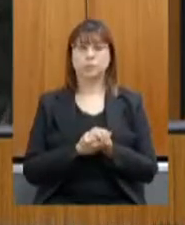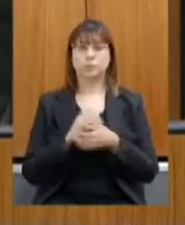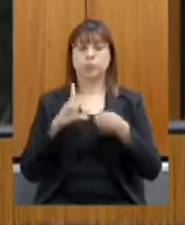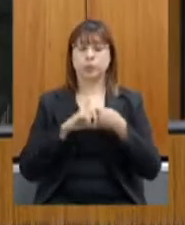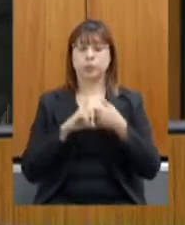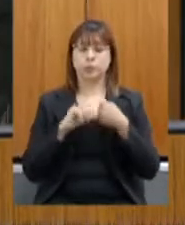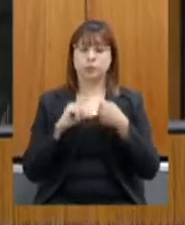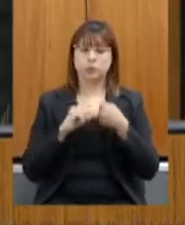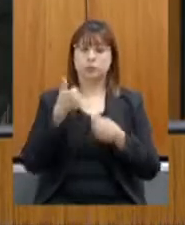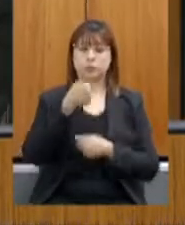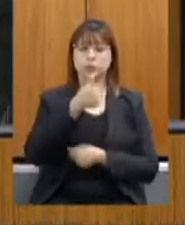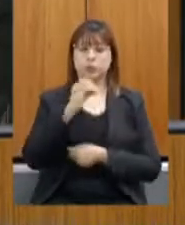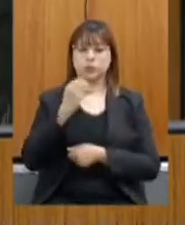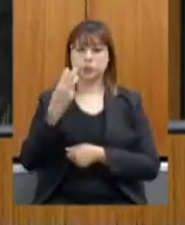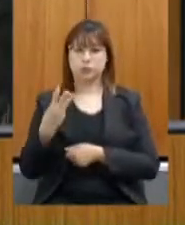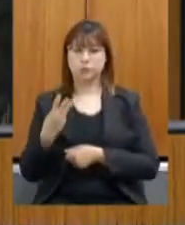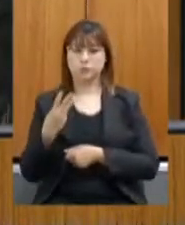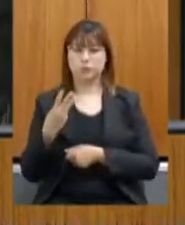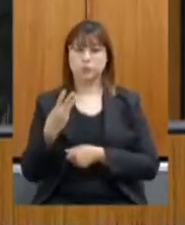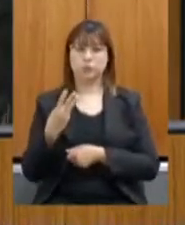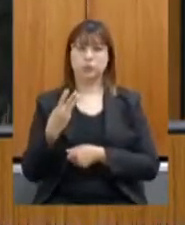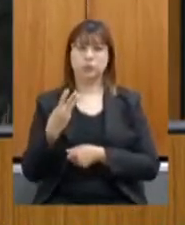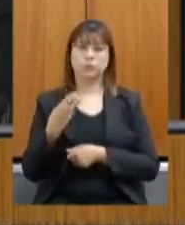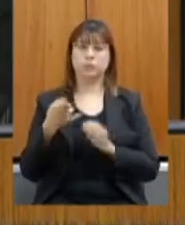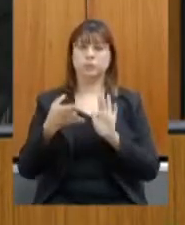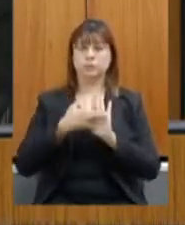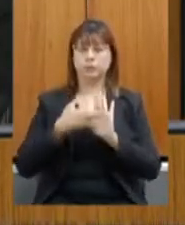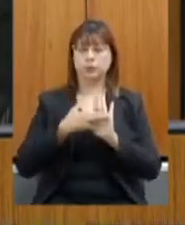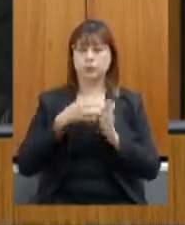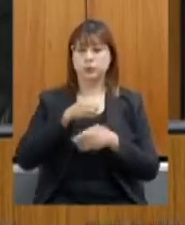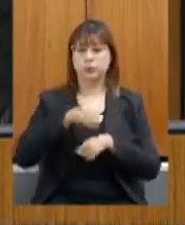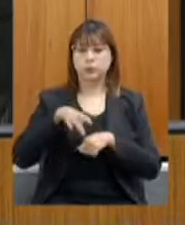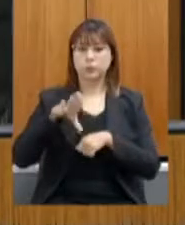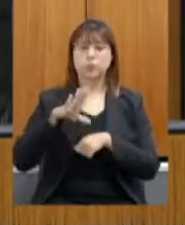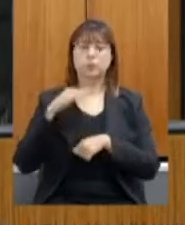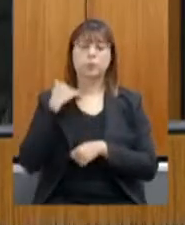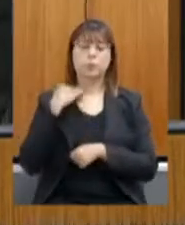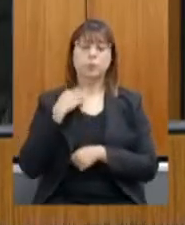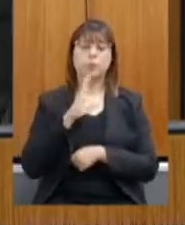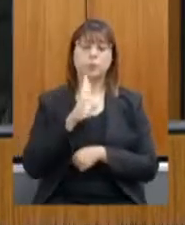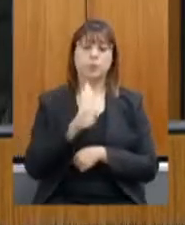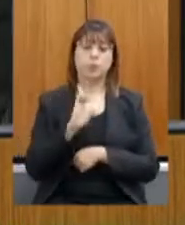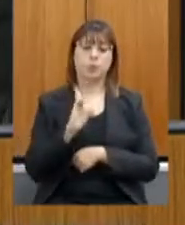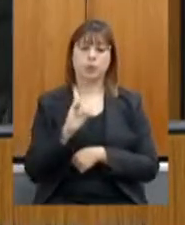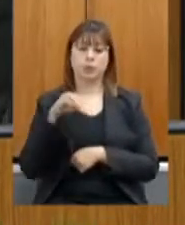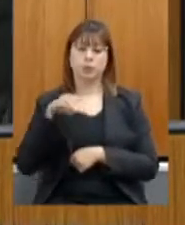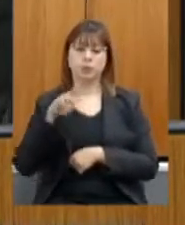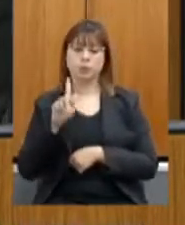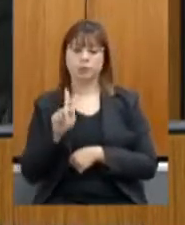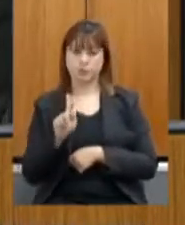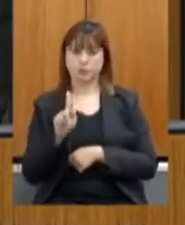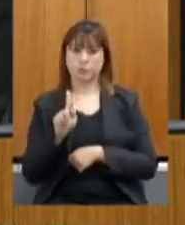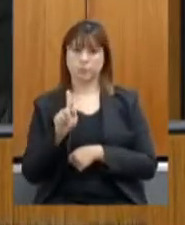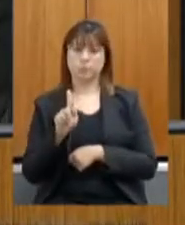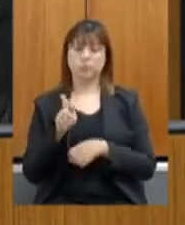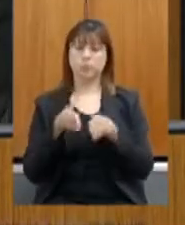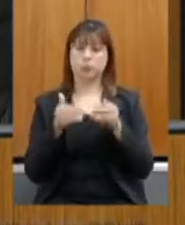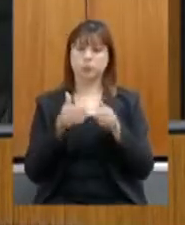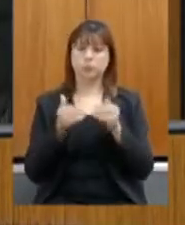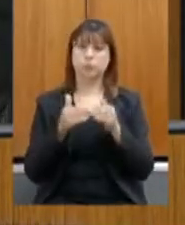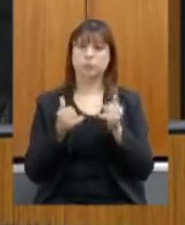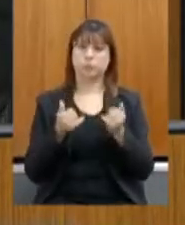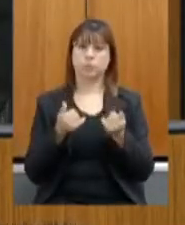103 precisado do regimento interno seja encaminhado ao banco de desenvolvimento de Minas Gerais BDMG pedido de